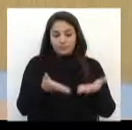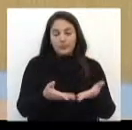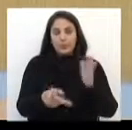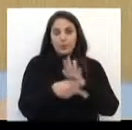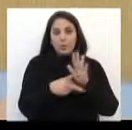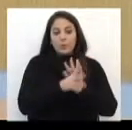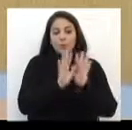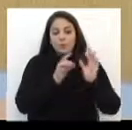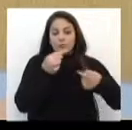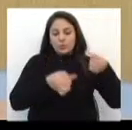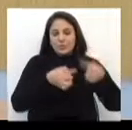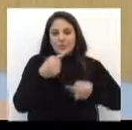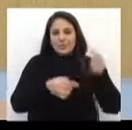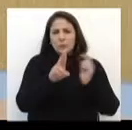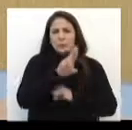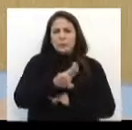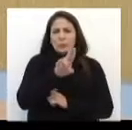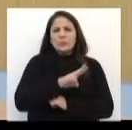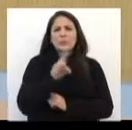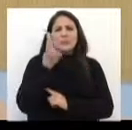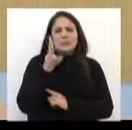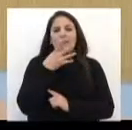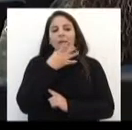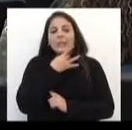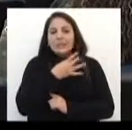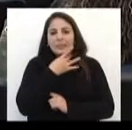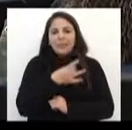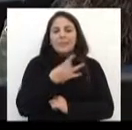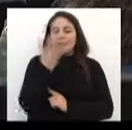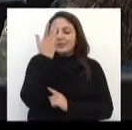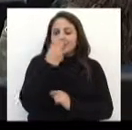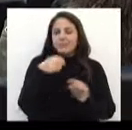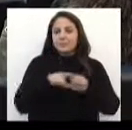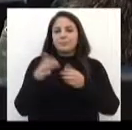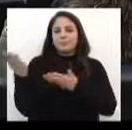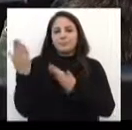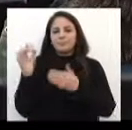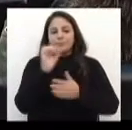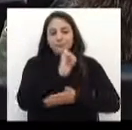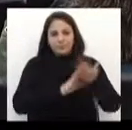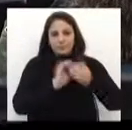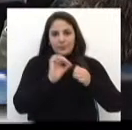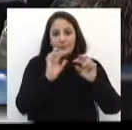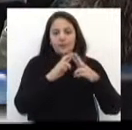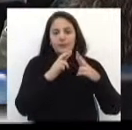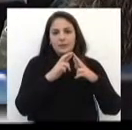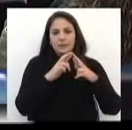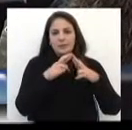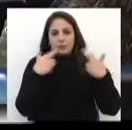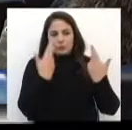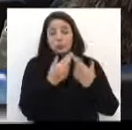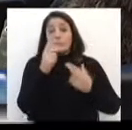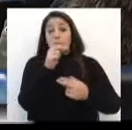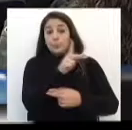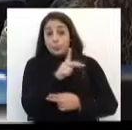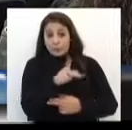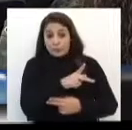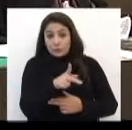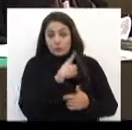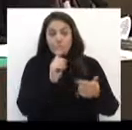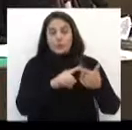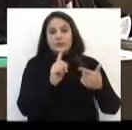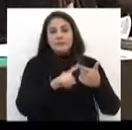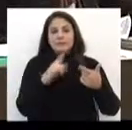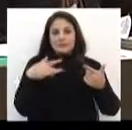química entre crianças e adolescentes. A atividade reuniu professores, agentes de saúde,